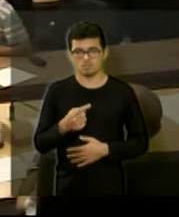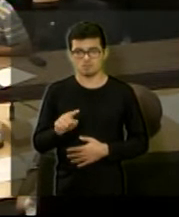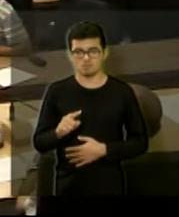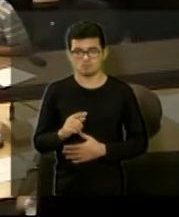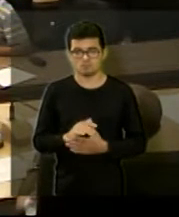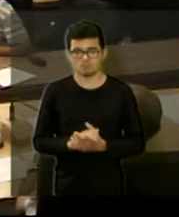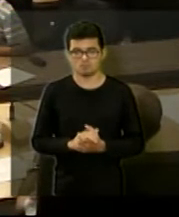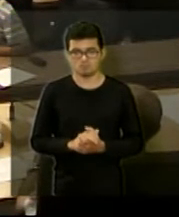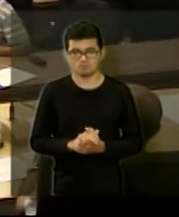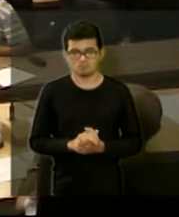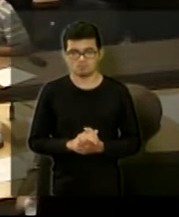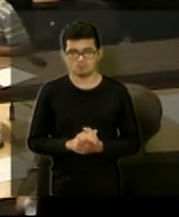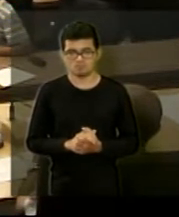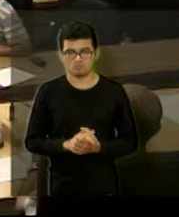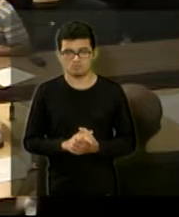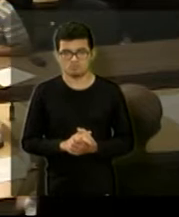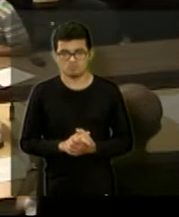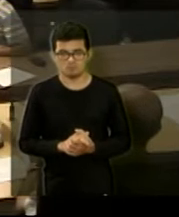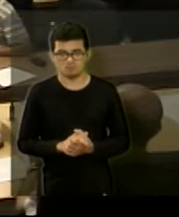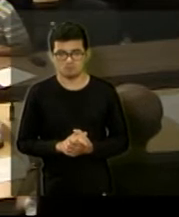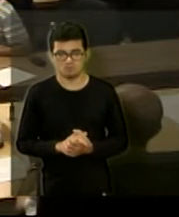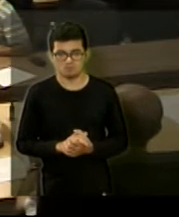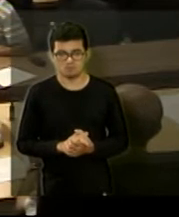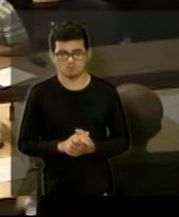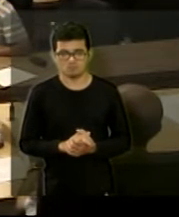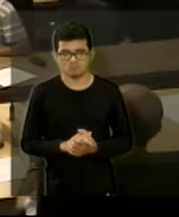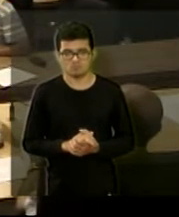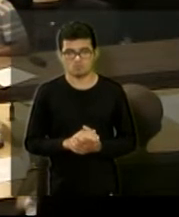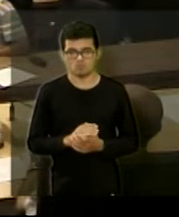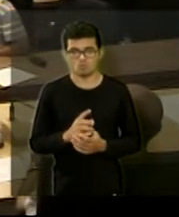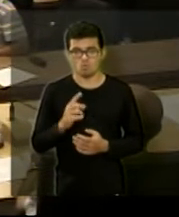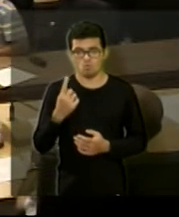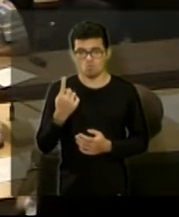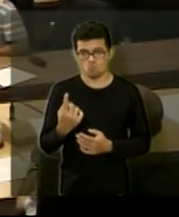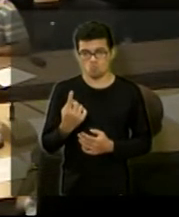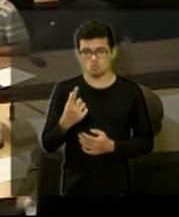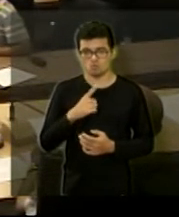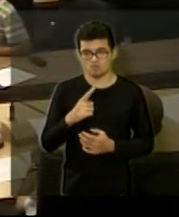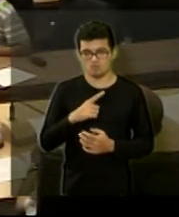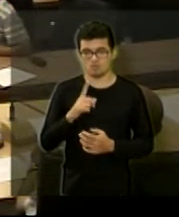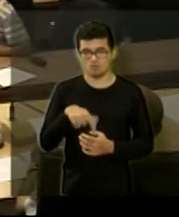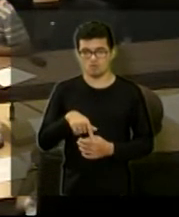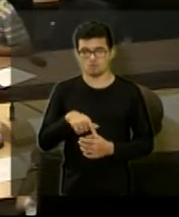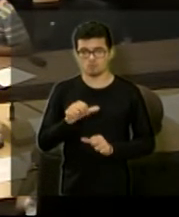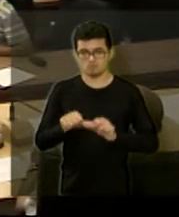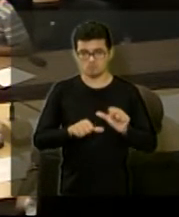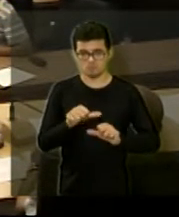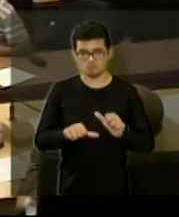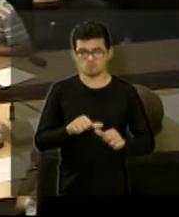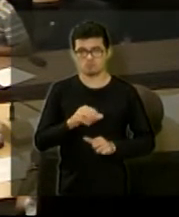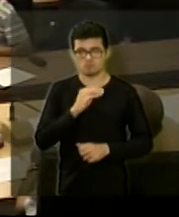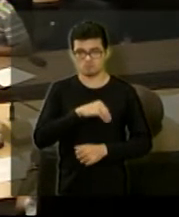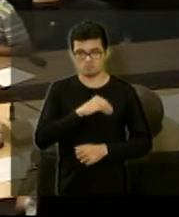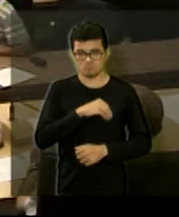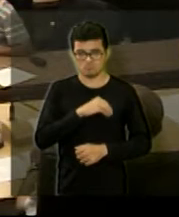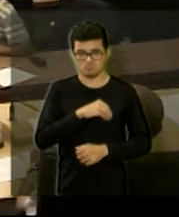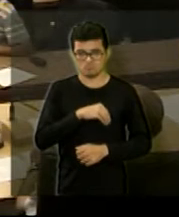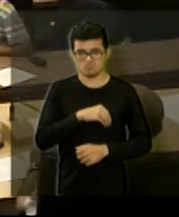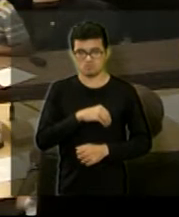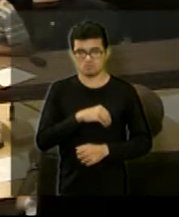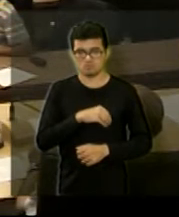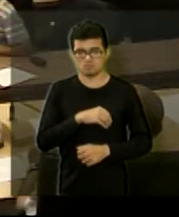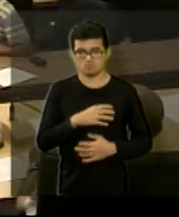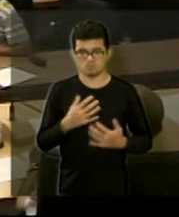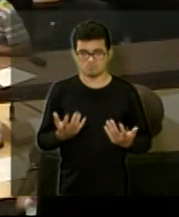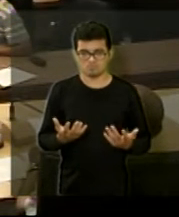acho que até o momento é o único equipamento que está prevendo o reajuste salarial para os servidores e o aumento real